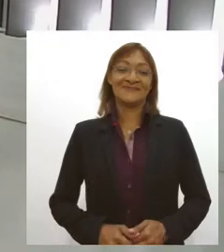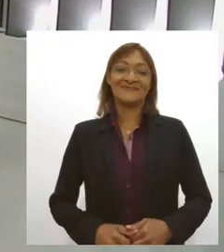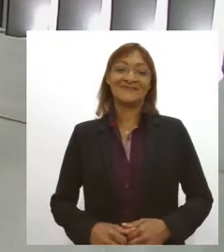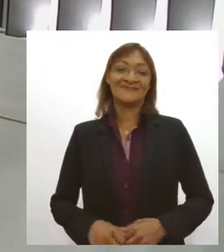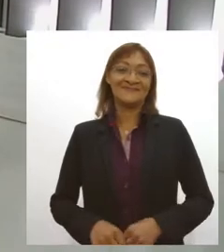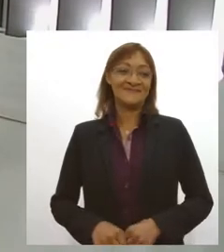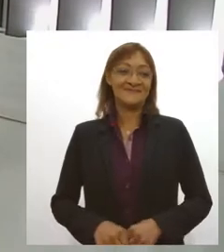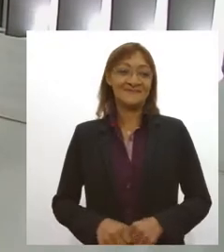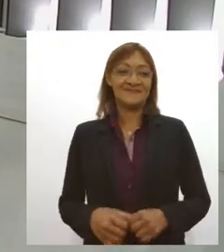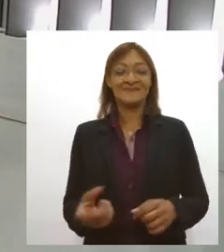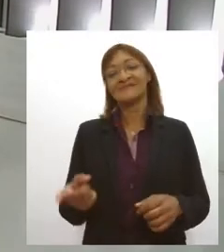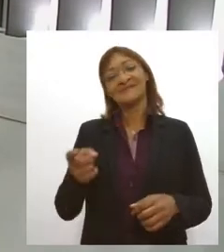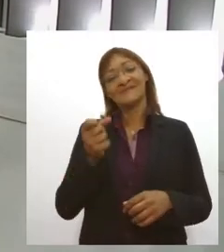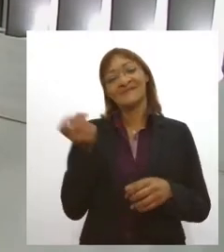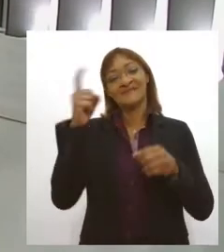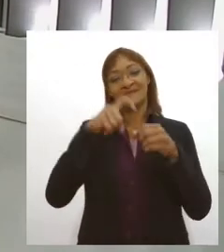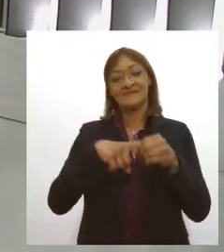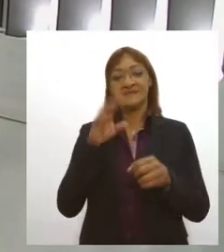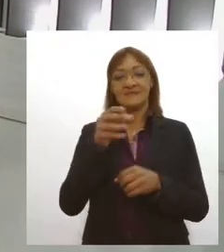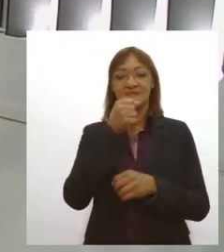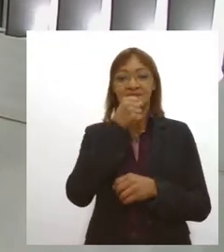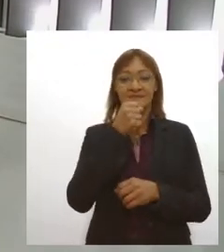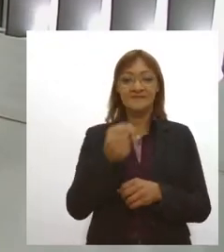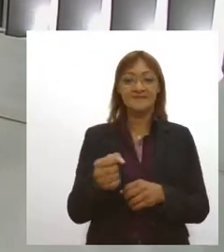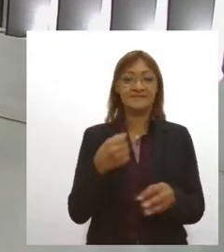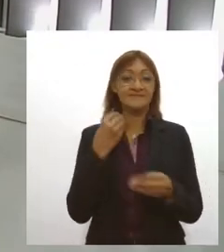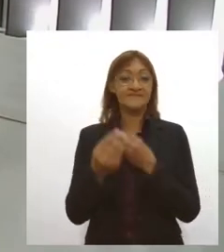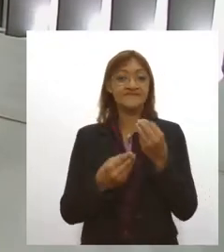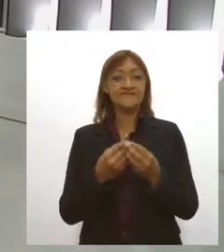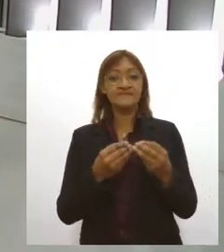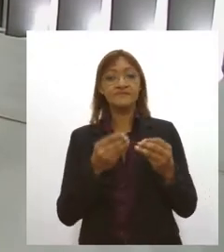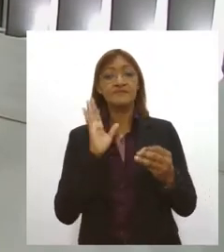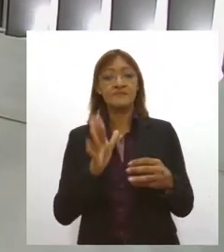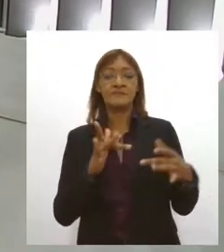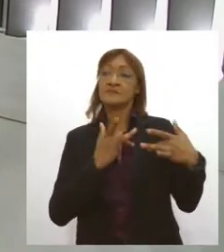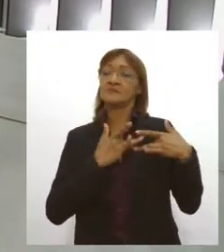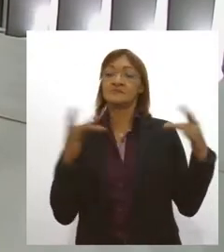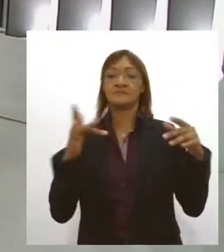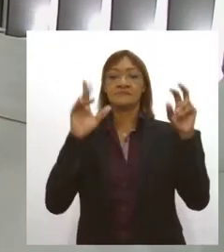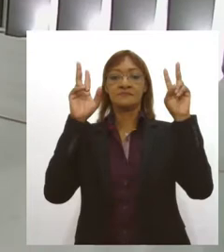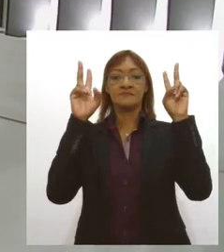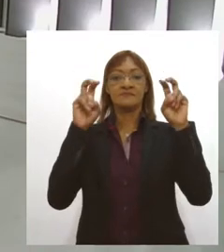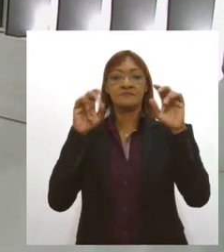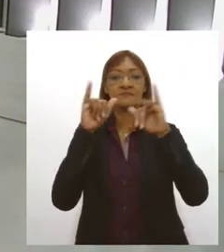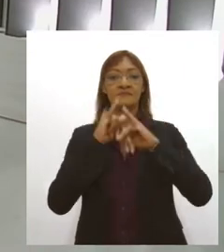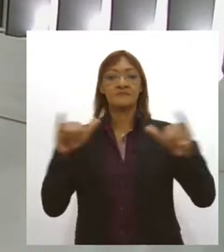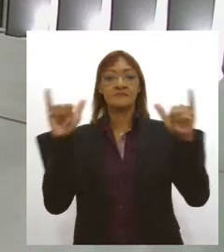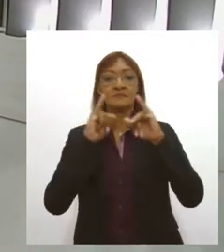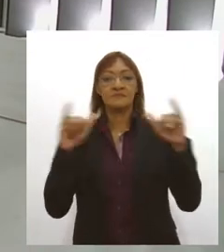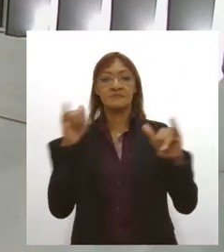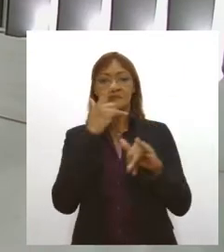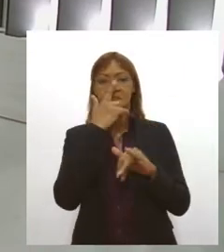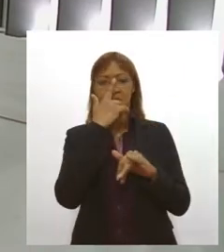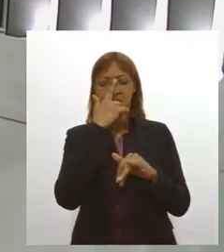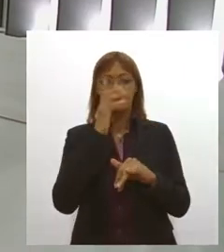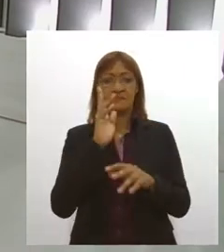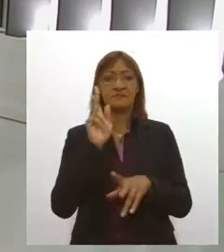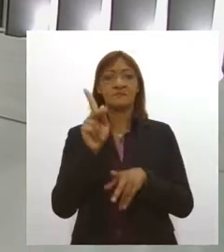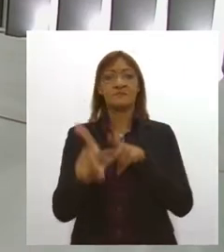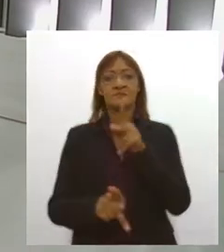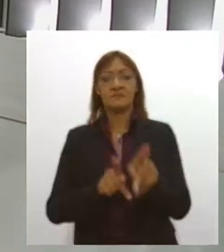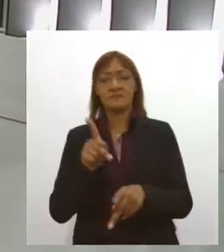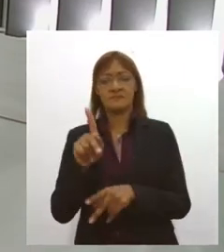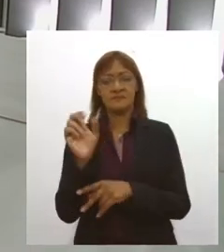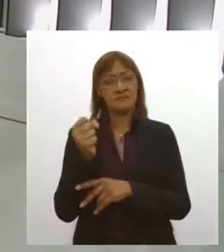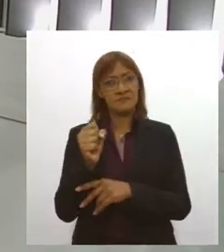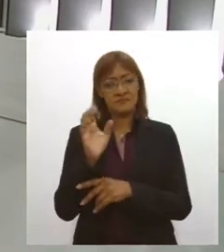O Jornal da Leste está de volta e olha só. Solidarize-se. Esse é o nome da campanha que está convocando a população sejipana a